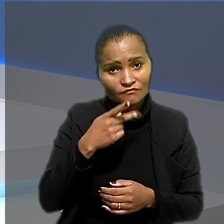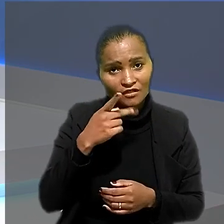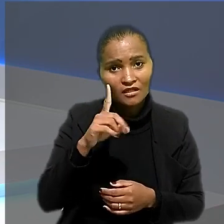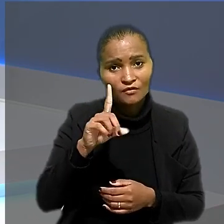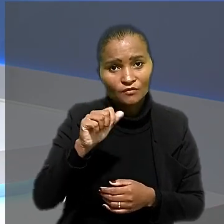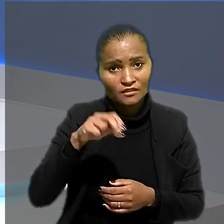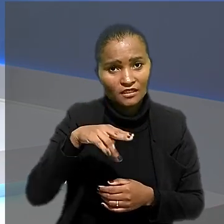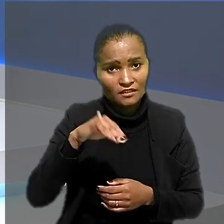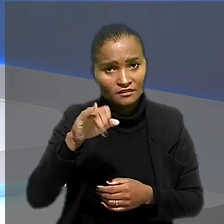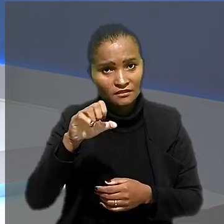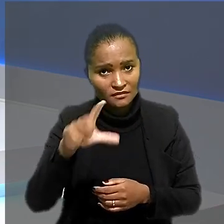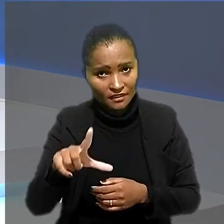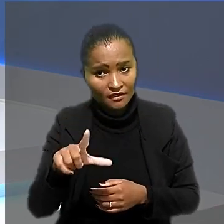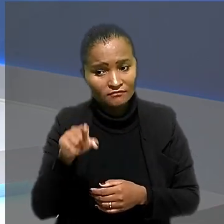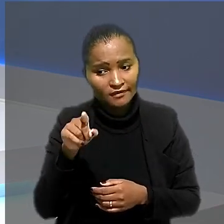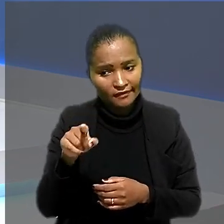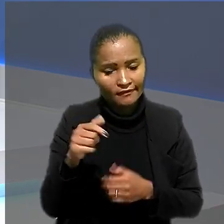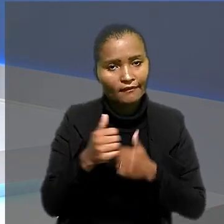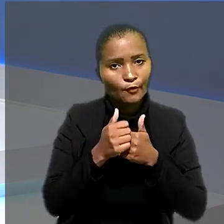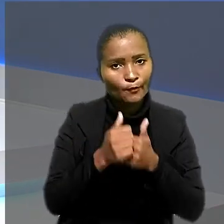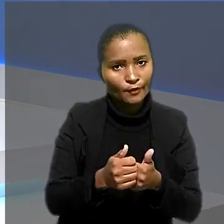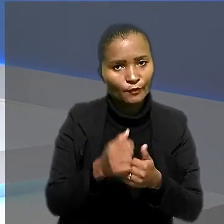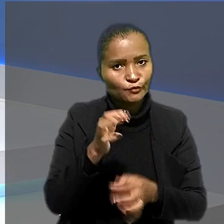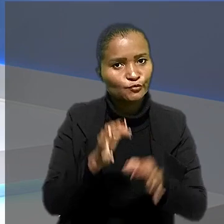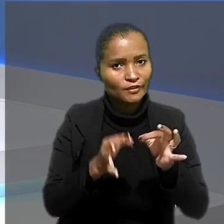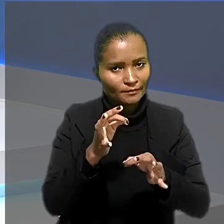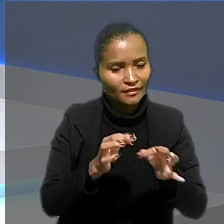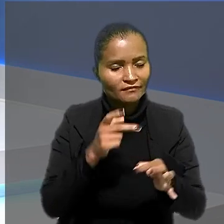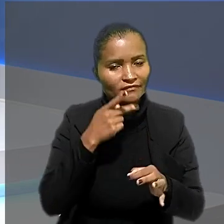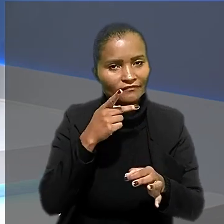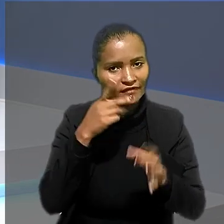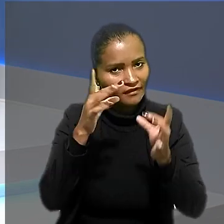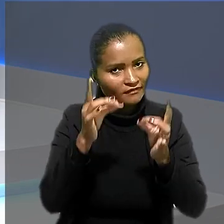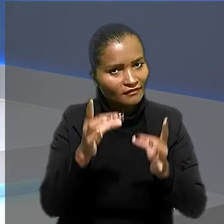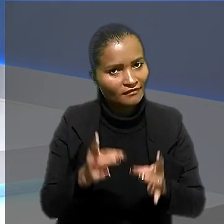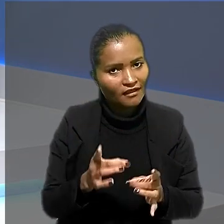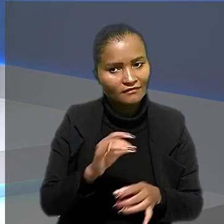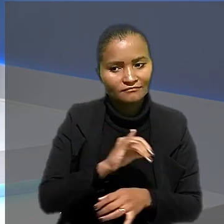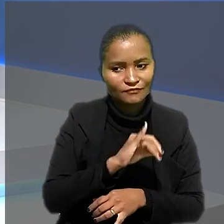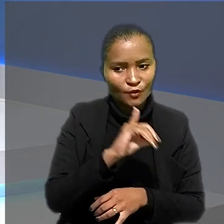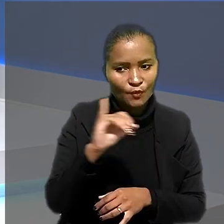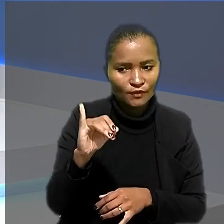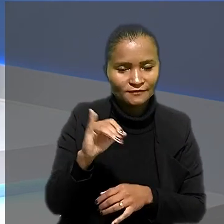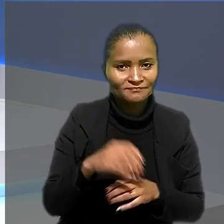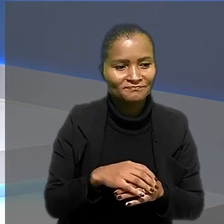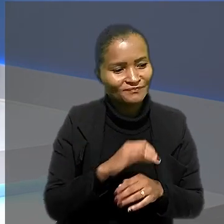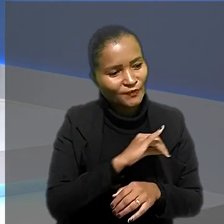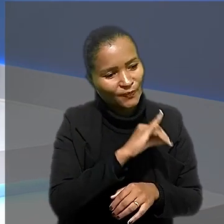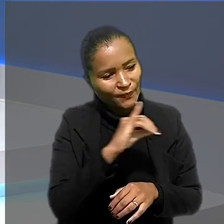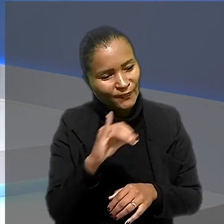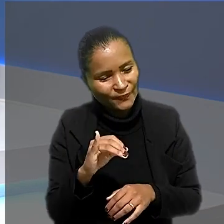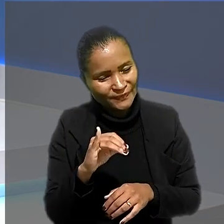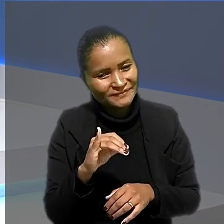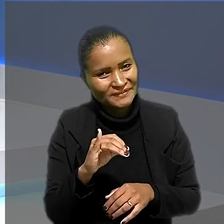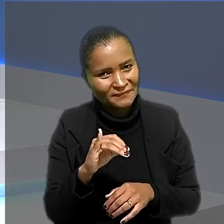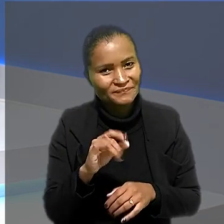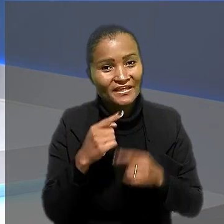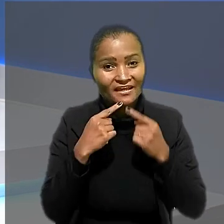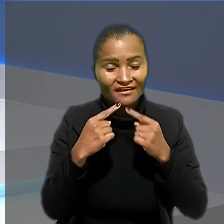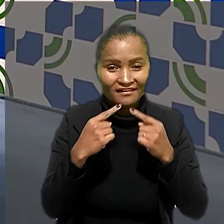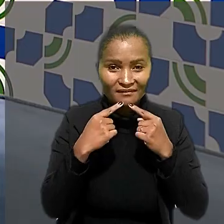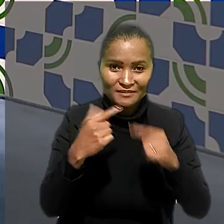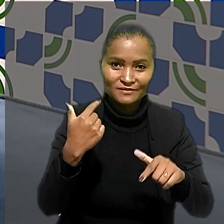repórter Daniel Vazquez. Ele acompanhou o julgamento e traz os detalhes. Oi, Daniel. Oi, Luana. Oi,